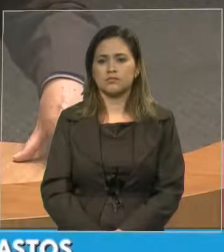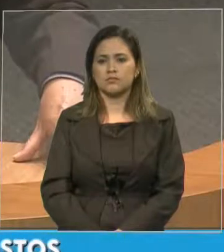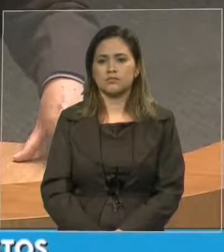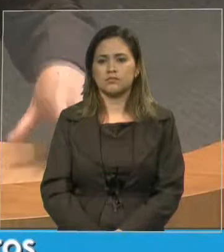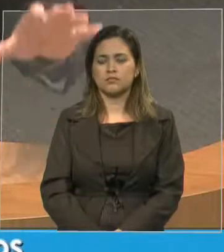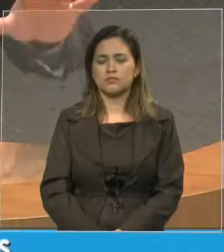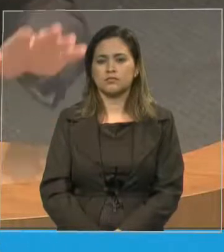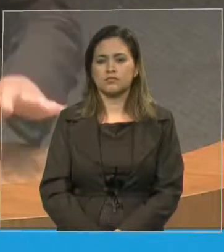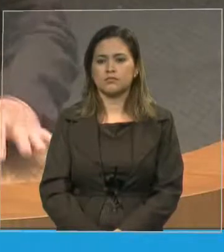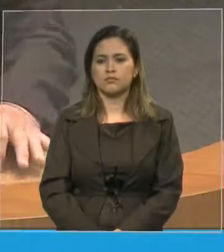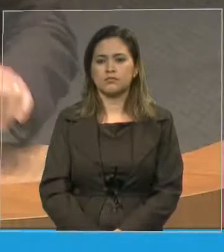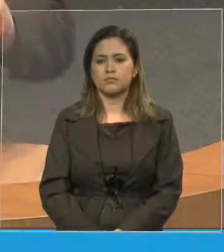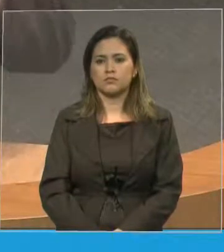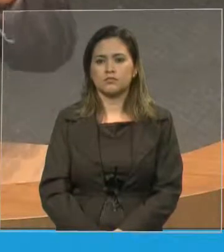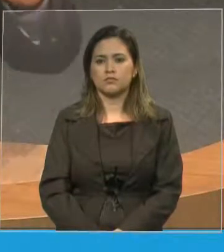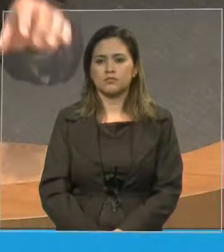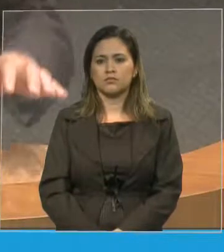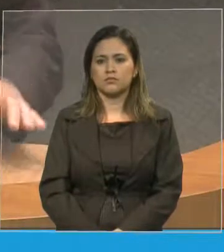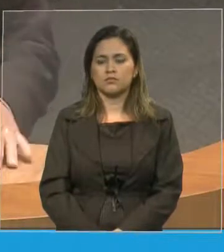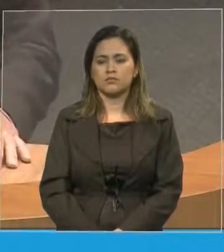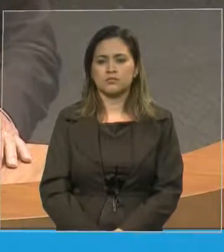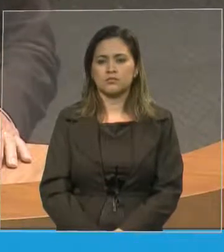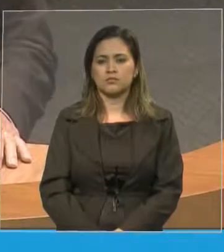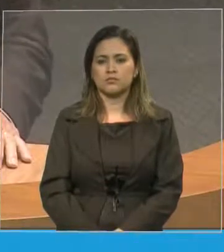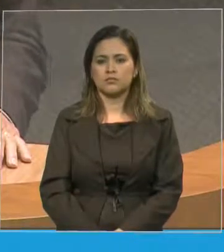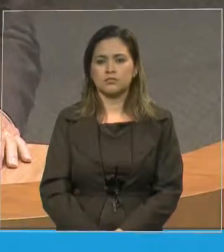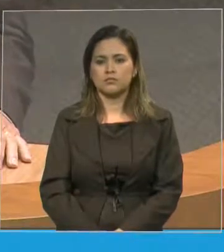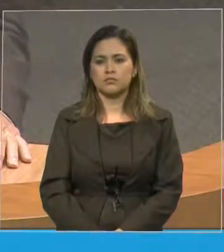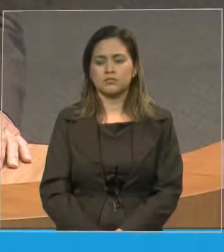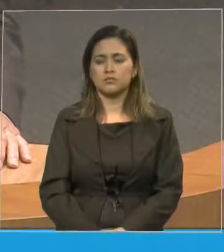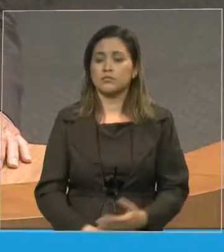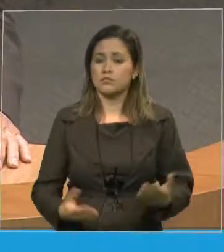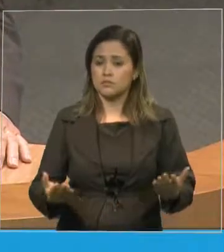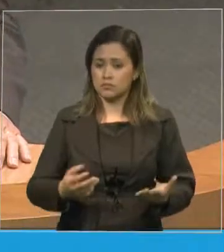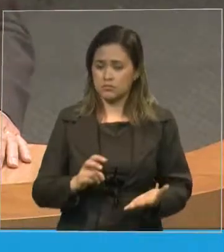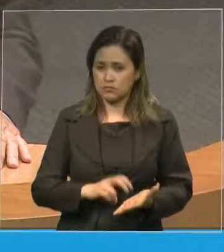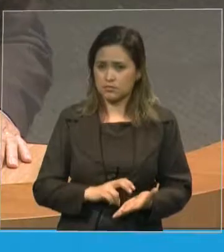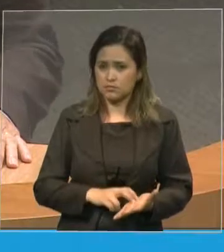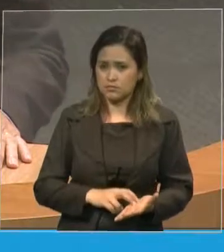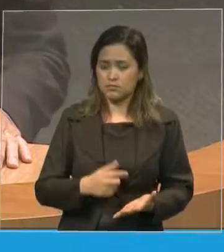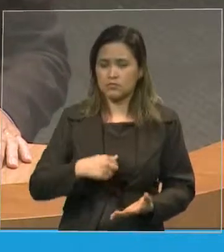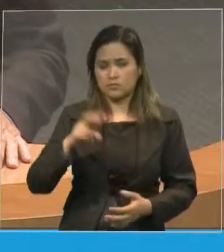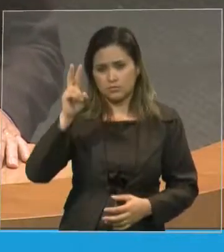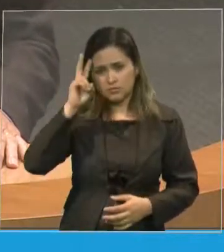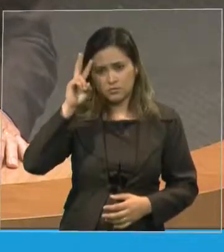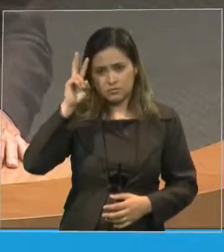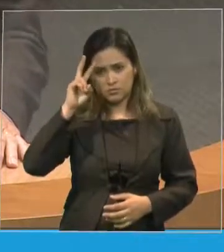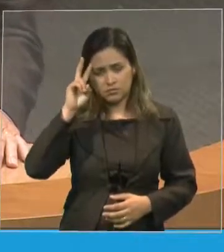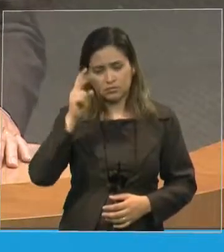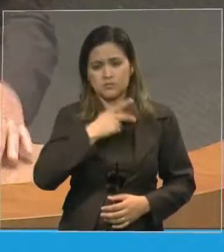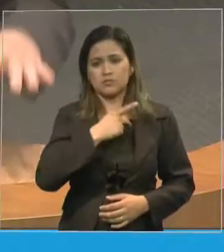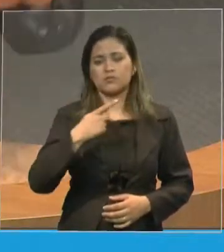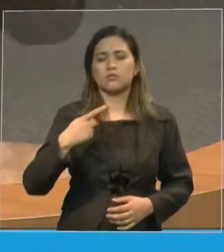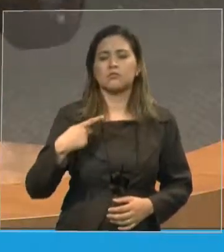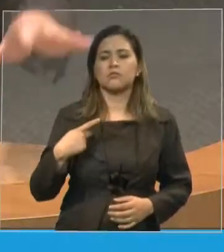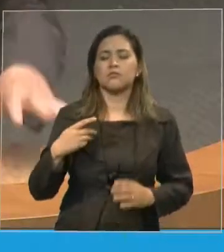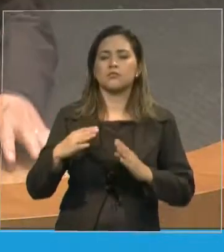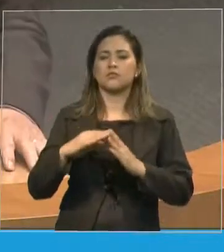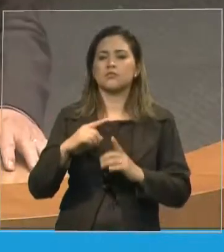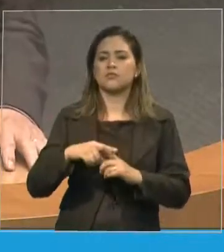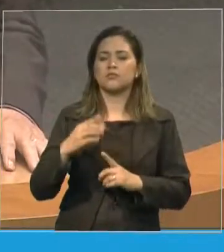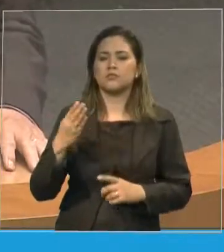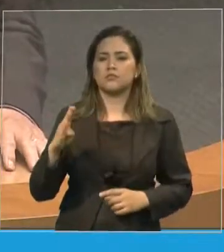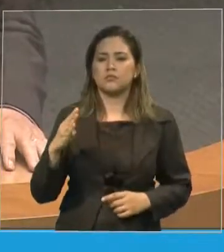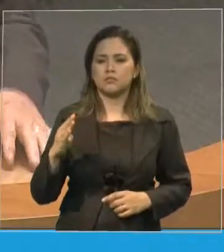além de Belo Horizonte do pastor da igreja Batista ele uma igreja